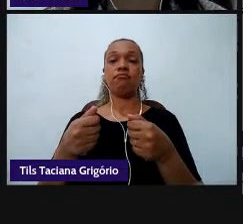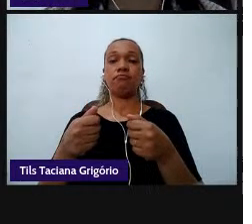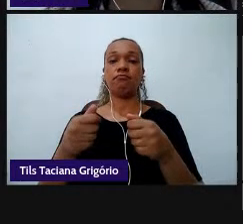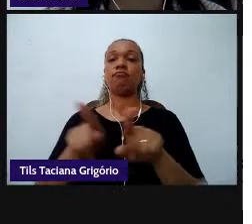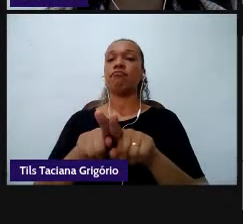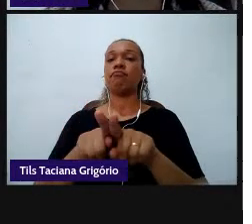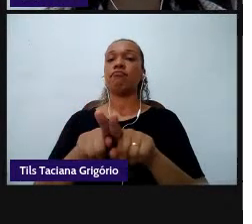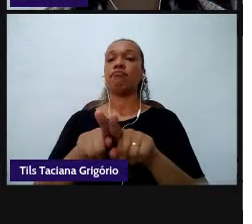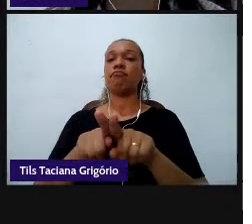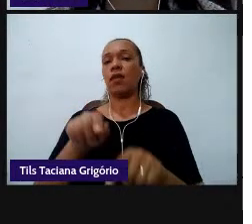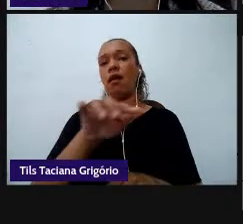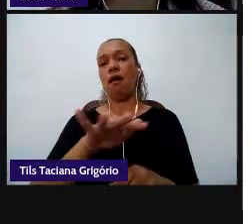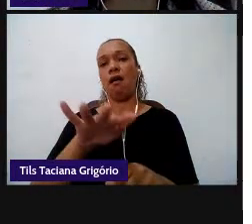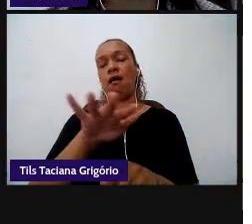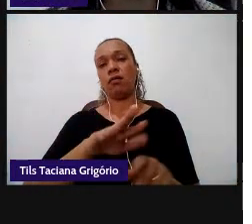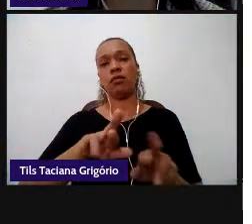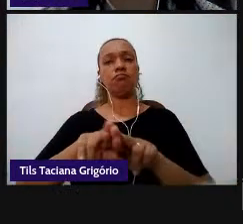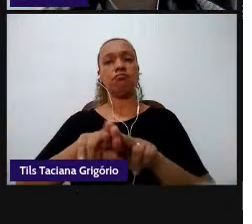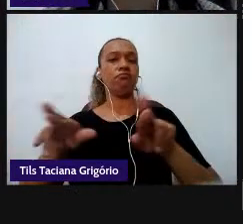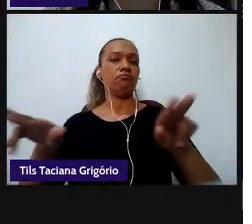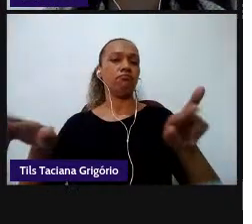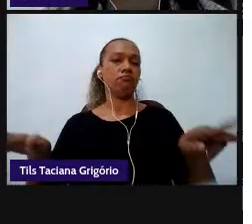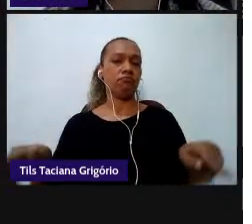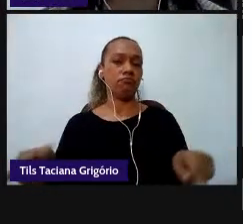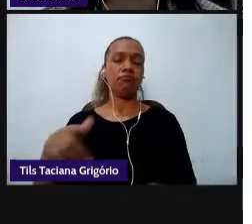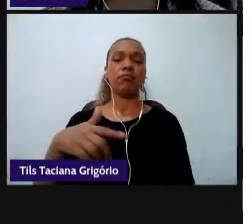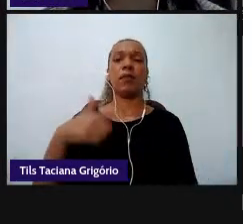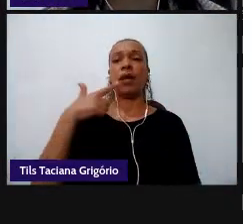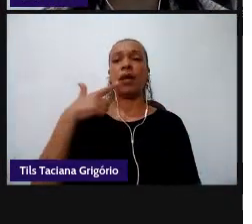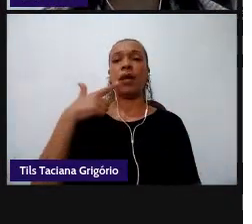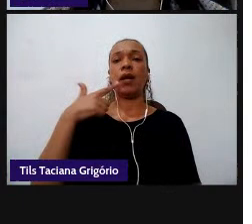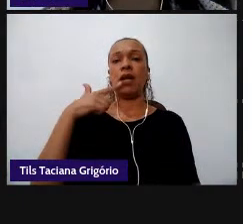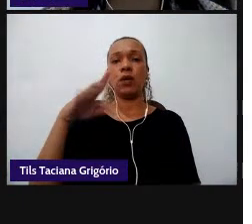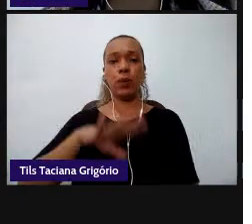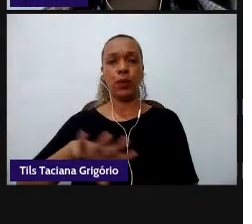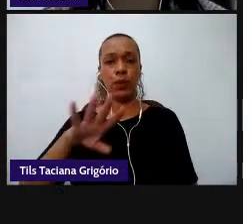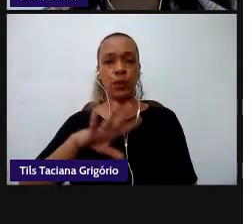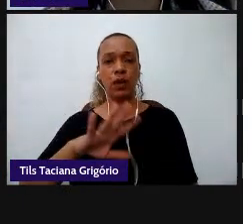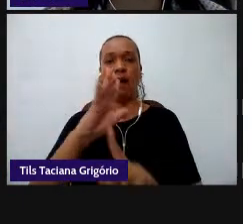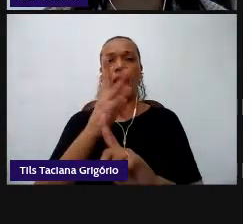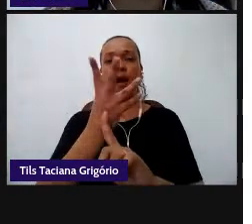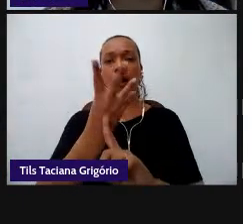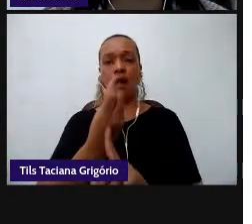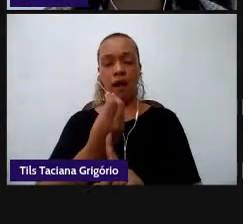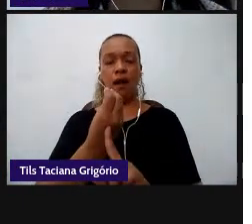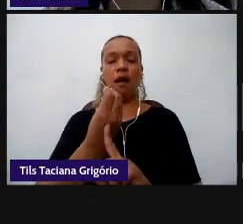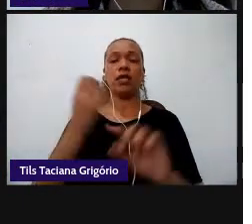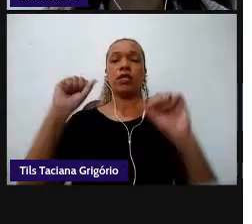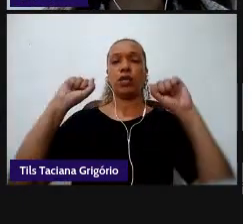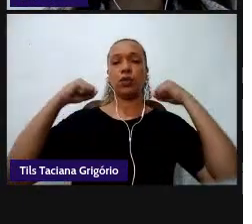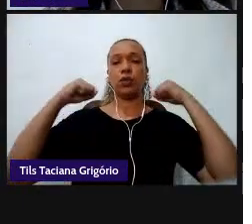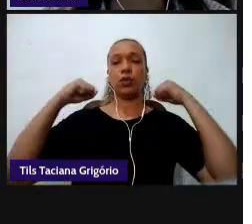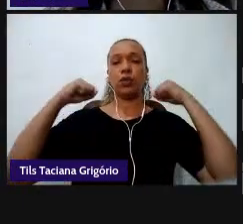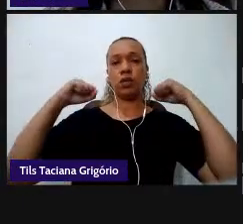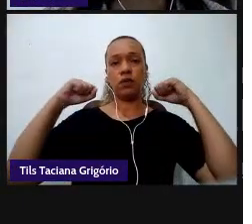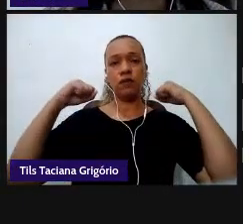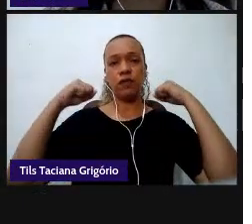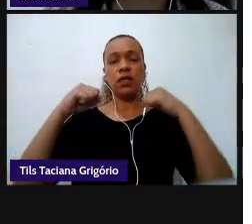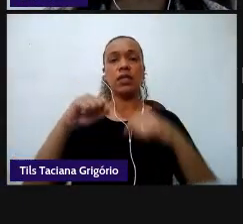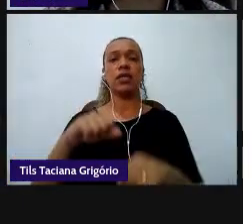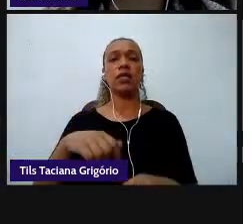todos os componentes da área perpassando a língua portuguesa a arte a educação física e a língua inglesa e